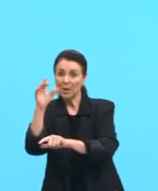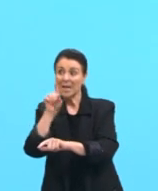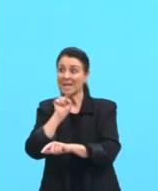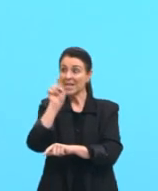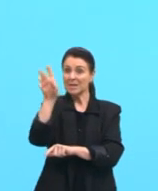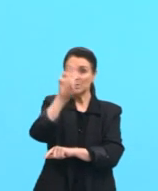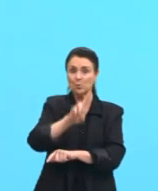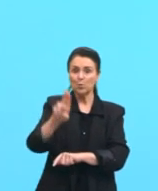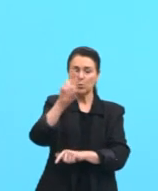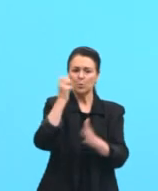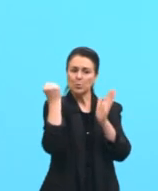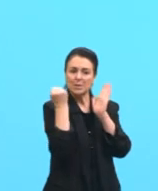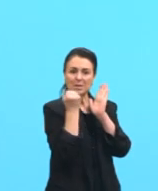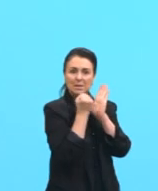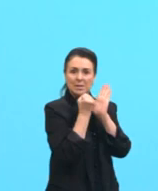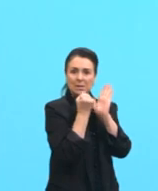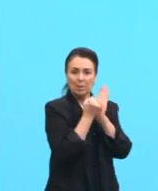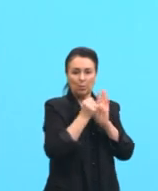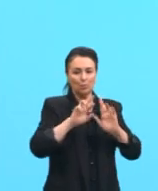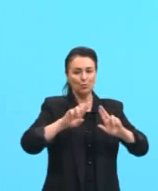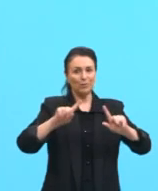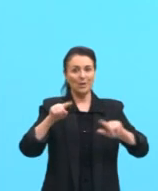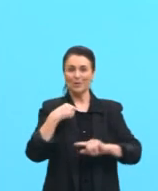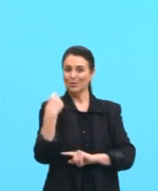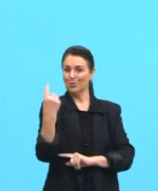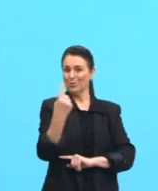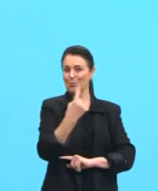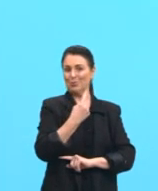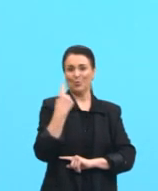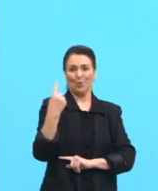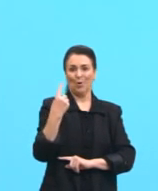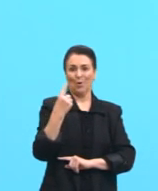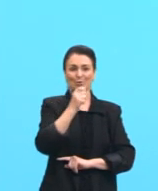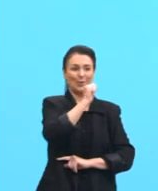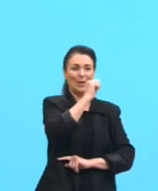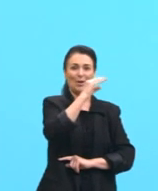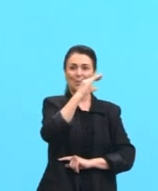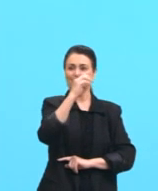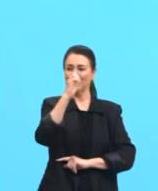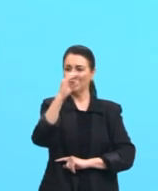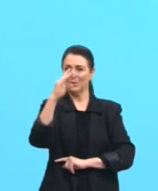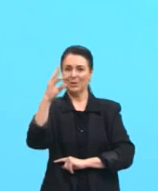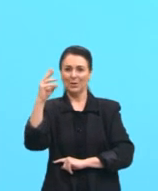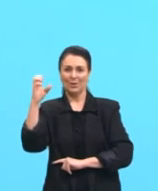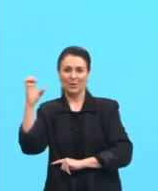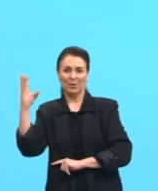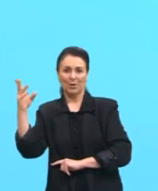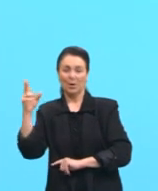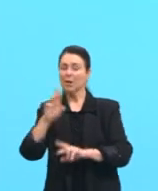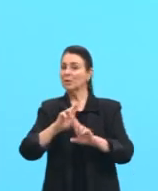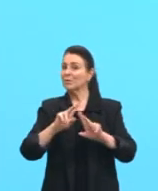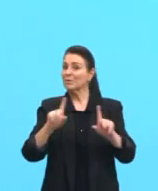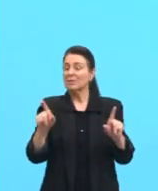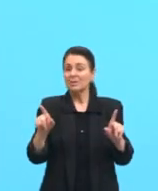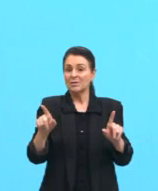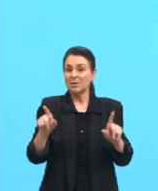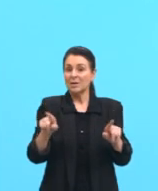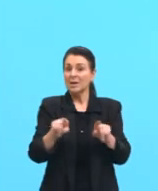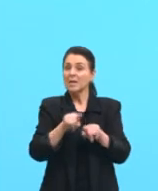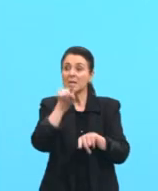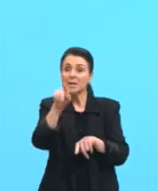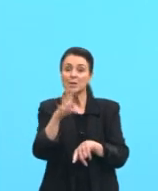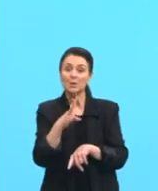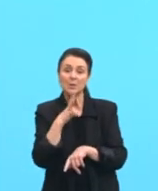símbolos que a gente tem no nosso alfabeto e através desses símbolos que são diferentes do nosso alfabeto, a gente